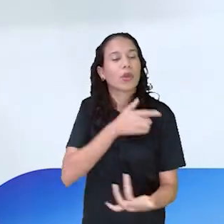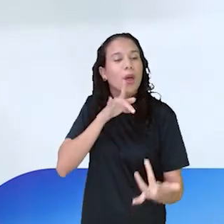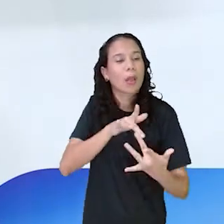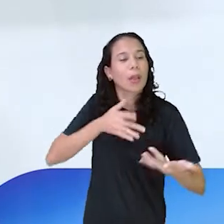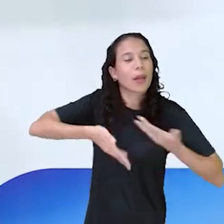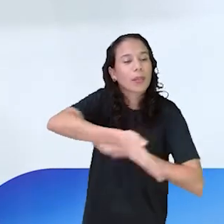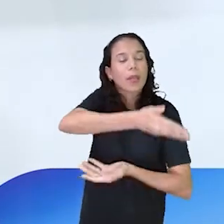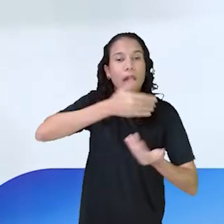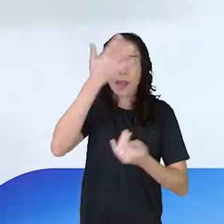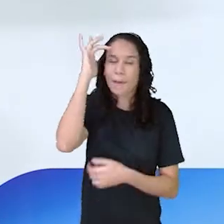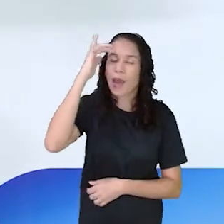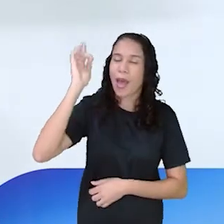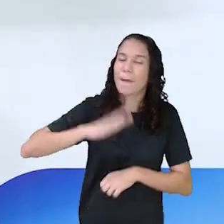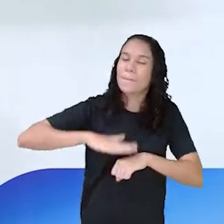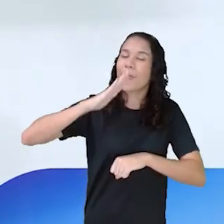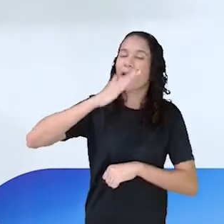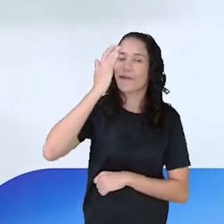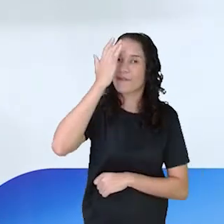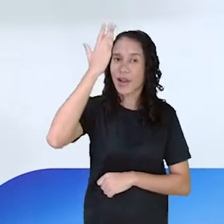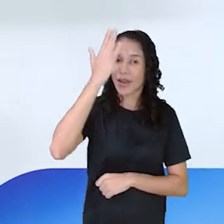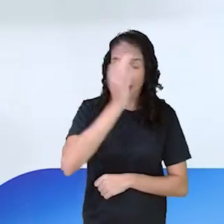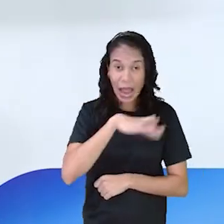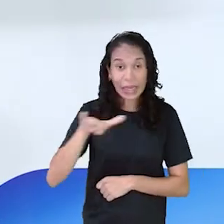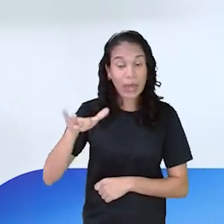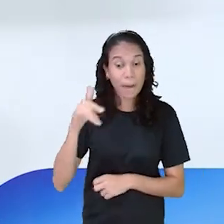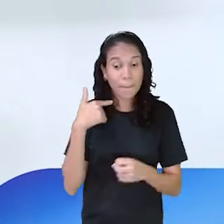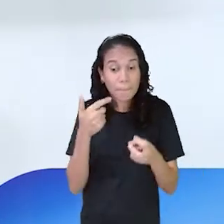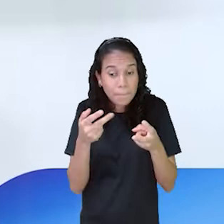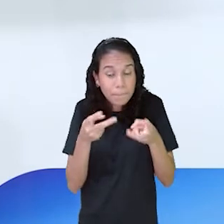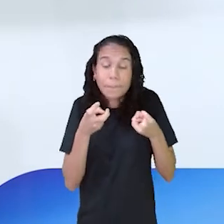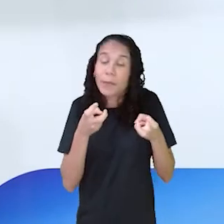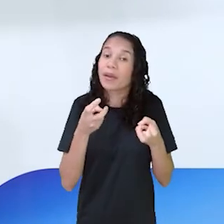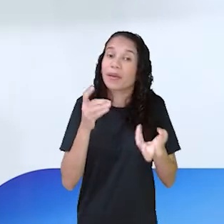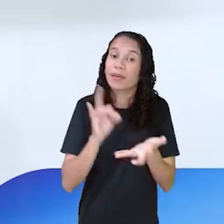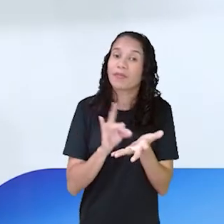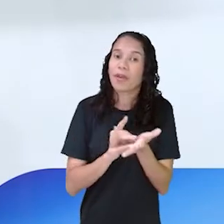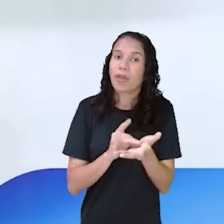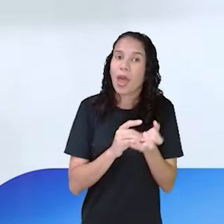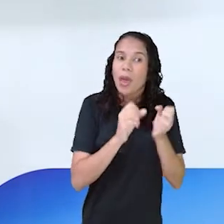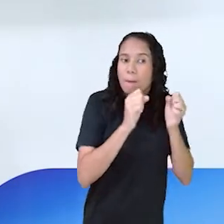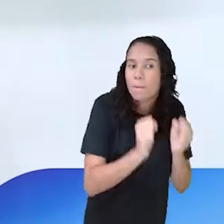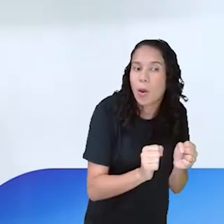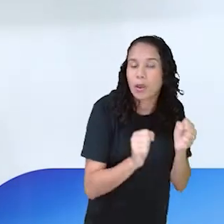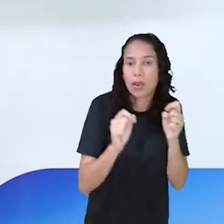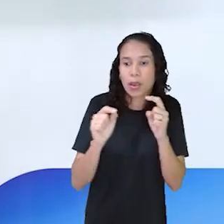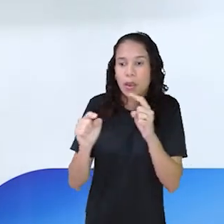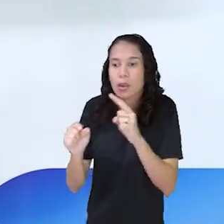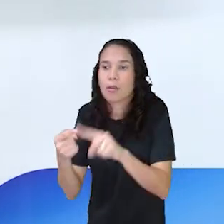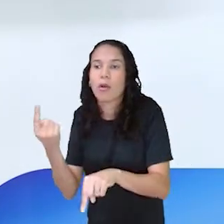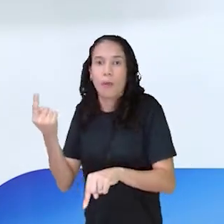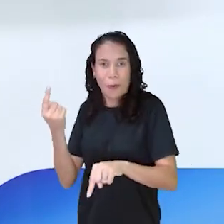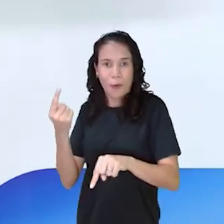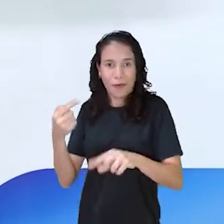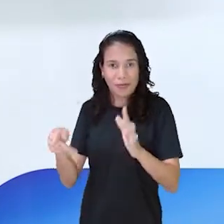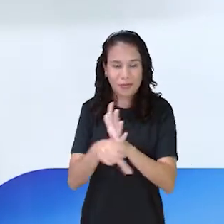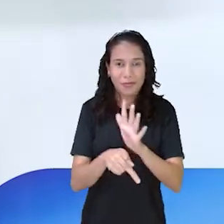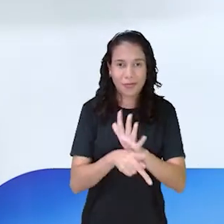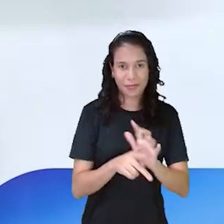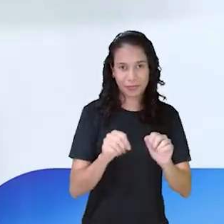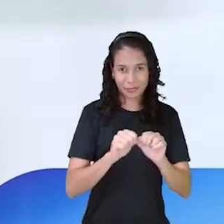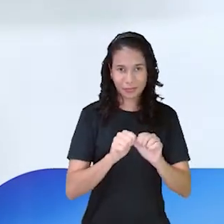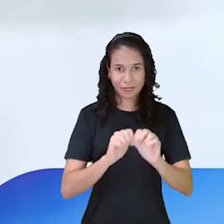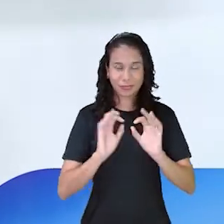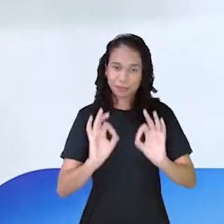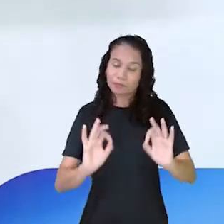pessoas fica muito mais fácil. As crianças começam a perceber o que elas podem, em determinados momentos, fazer ou não